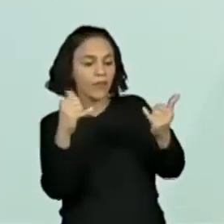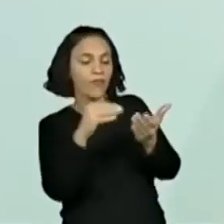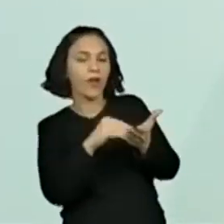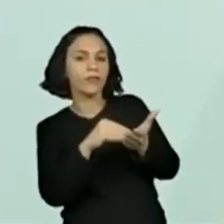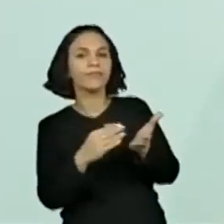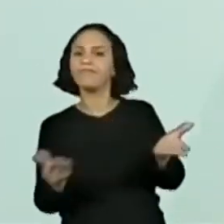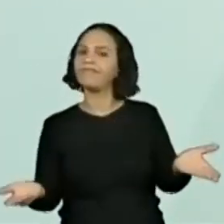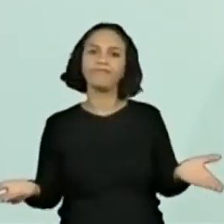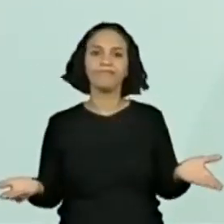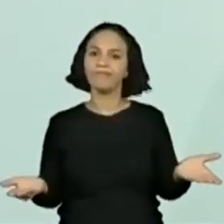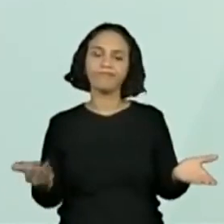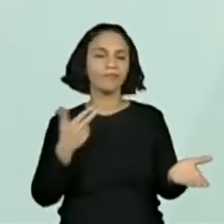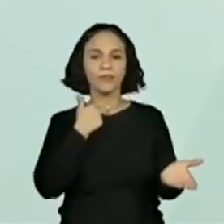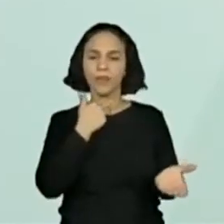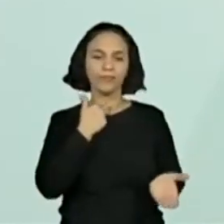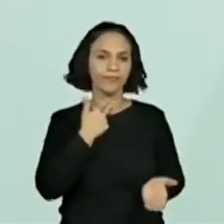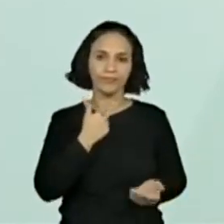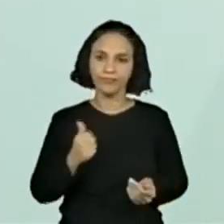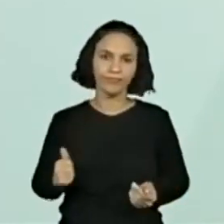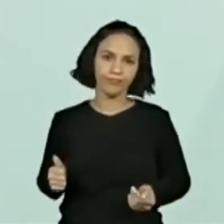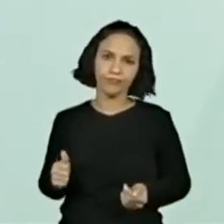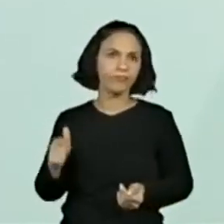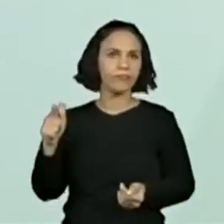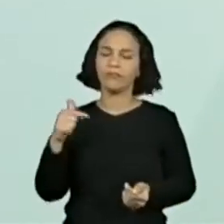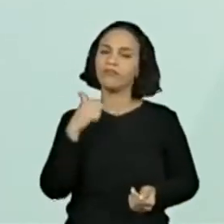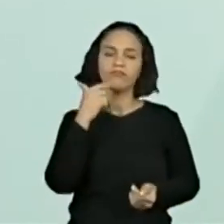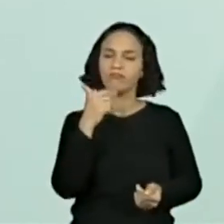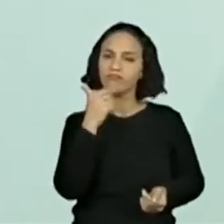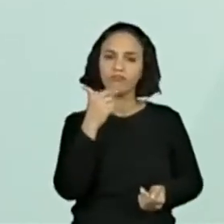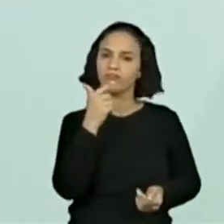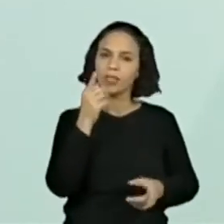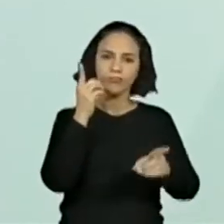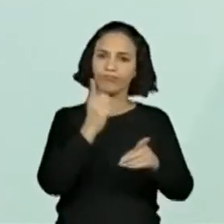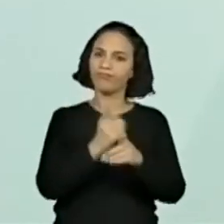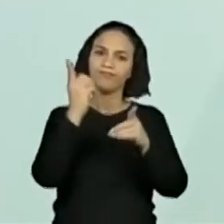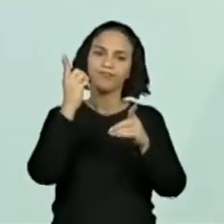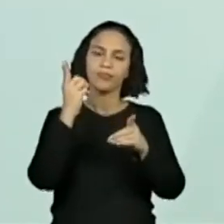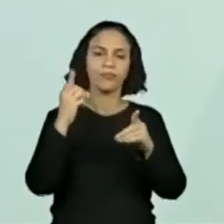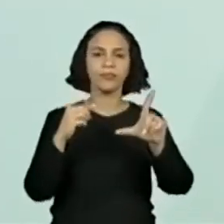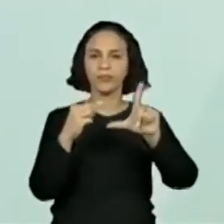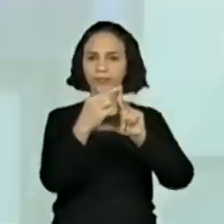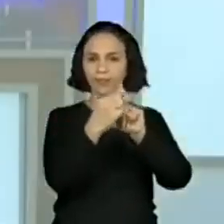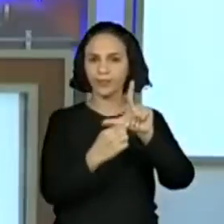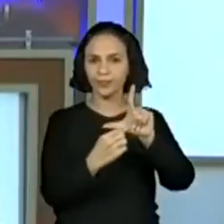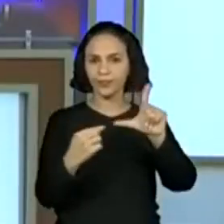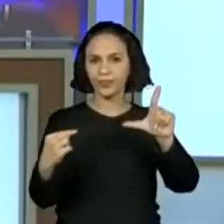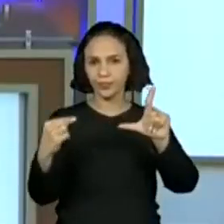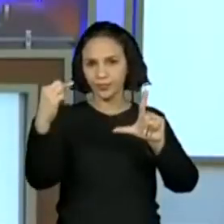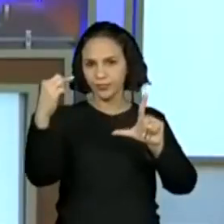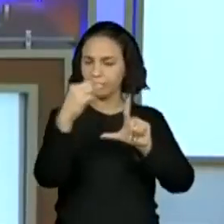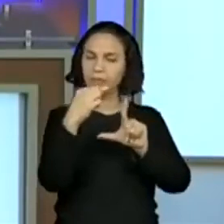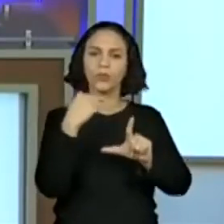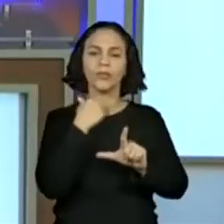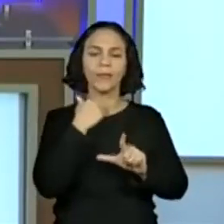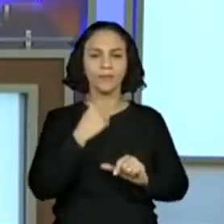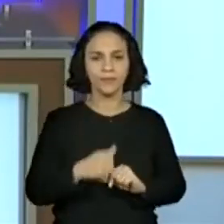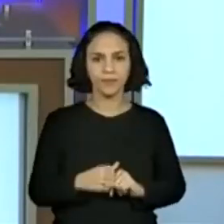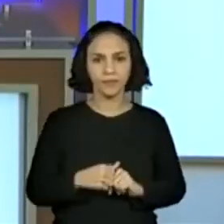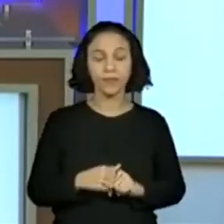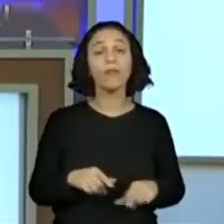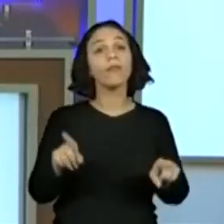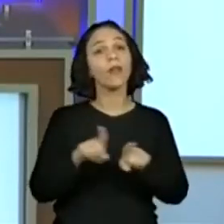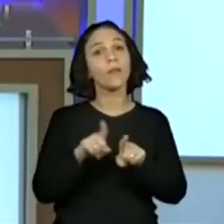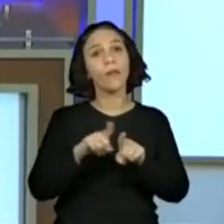Isso, muito bem. Essa está aberta. Então, essa eu não consigo determinar o perímetro. Certo? E essa